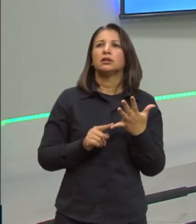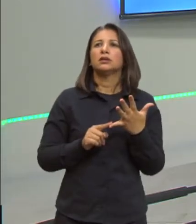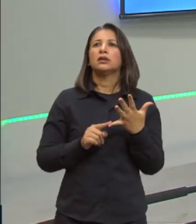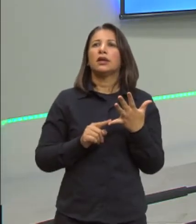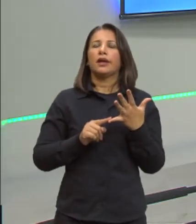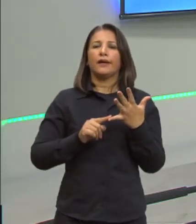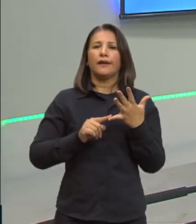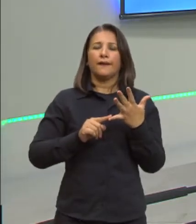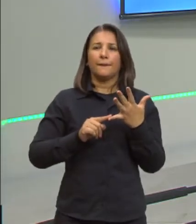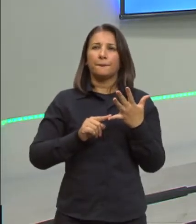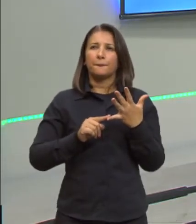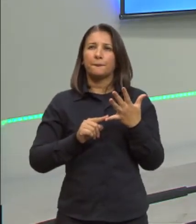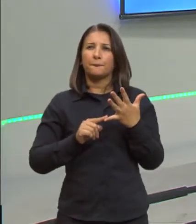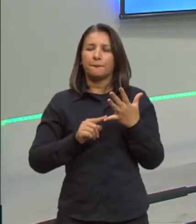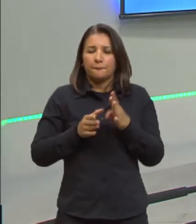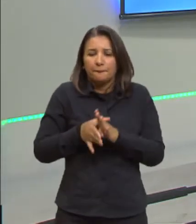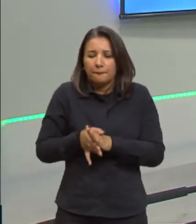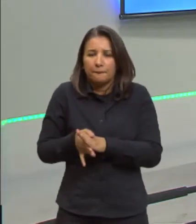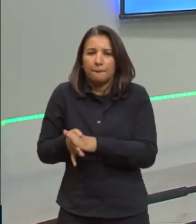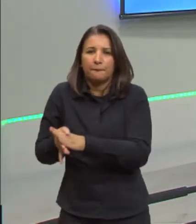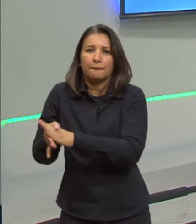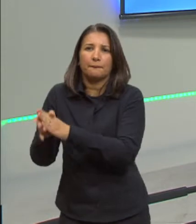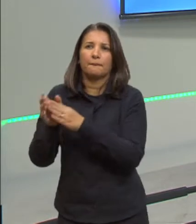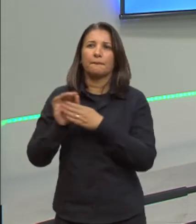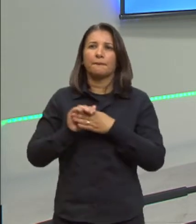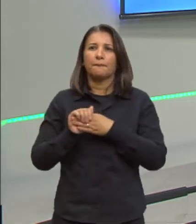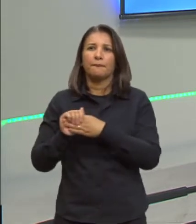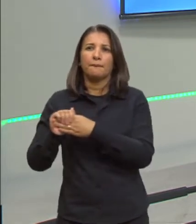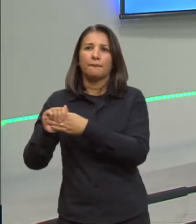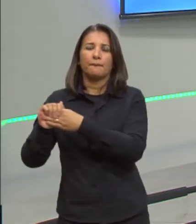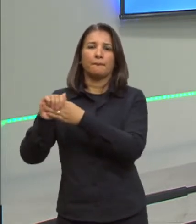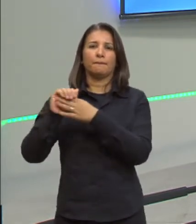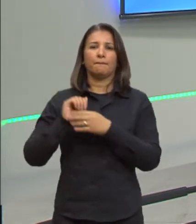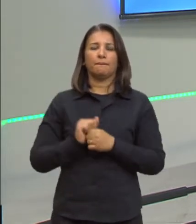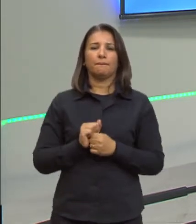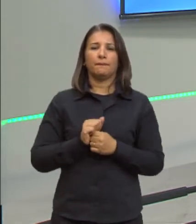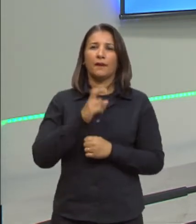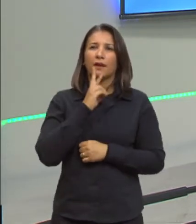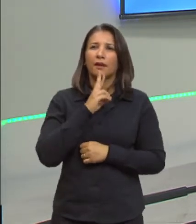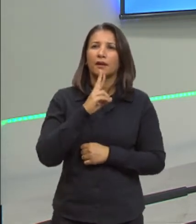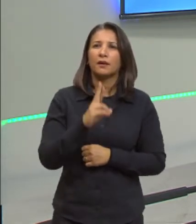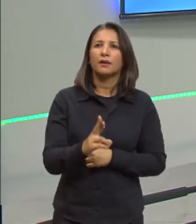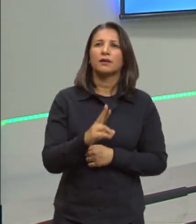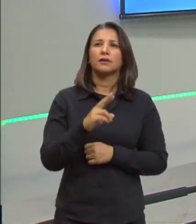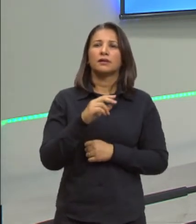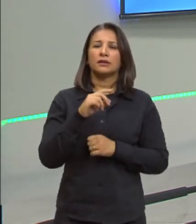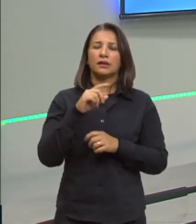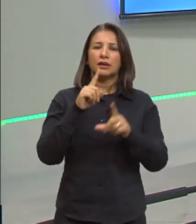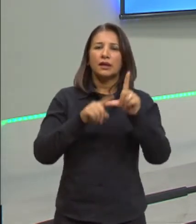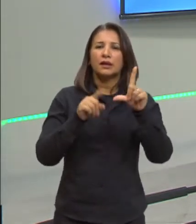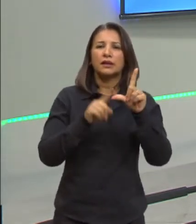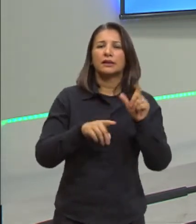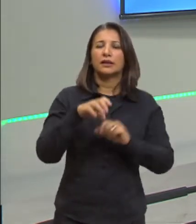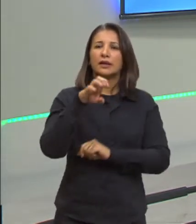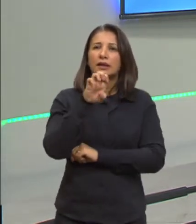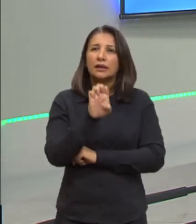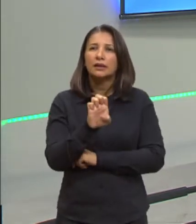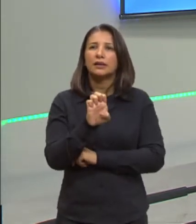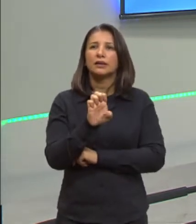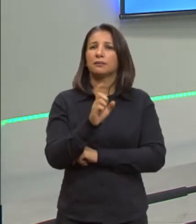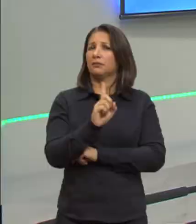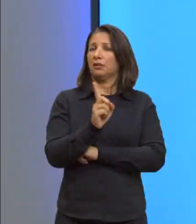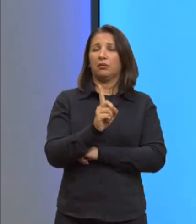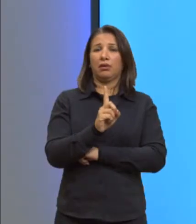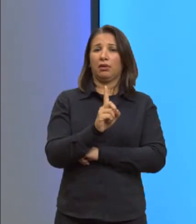envolver disjuntores, eletricidade, a resposta da letra E, mas não é.